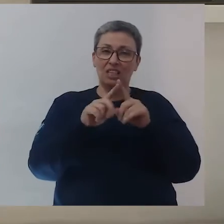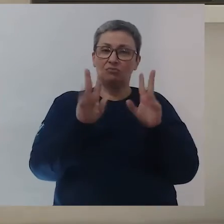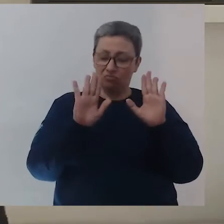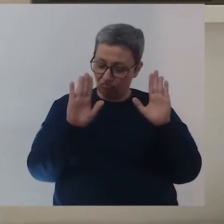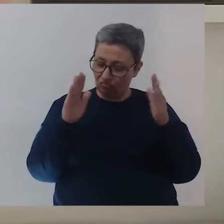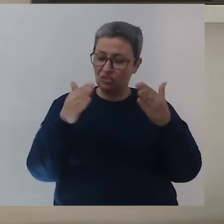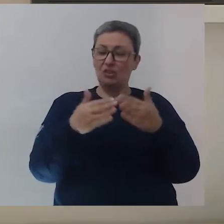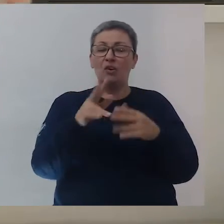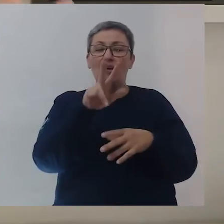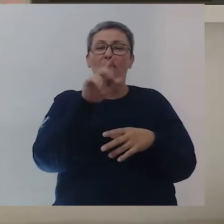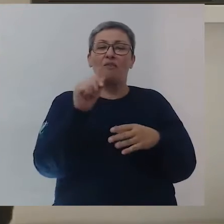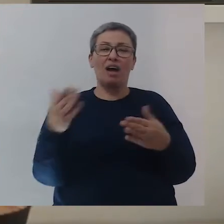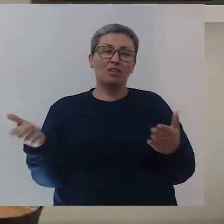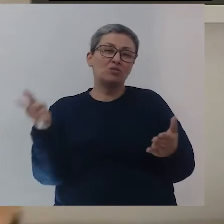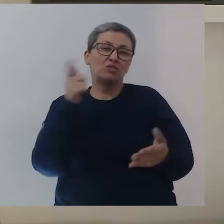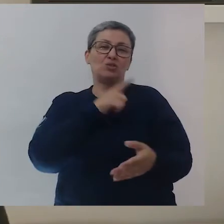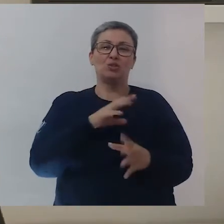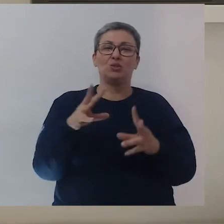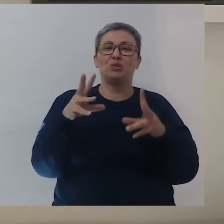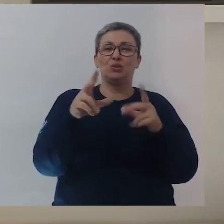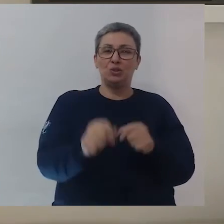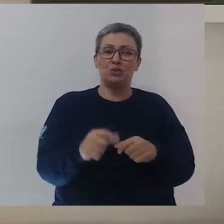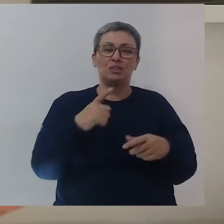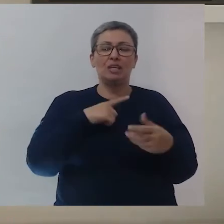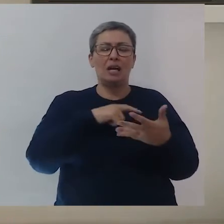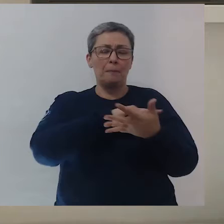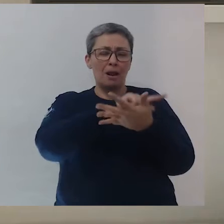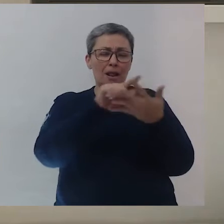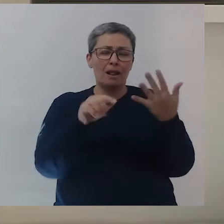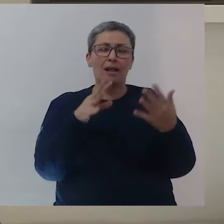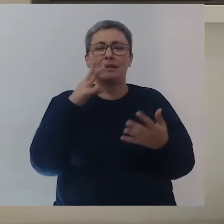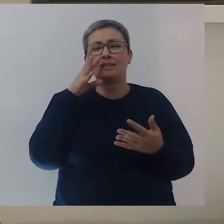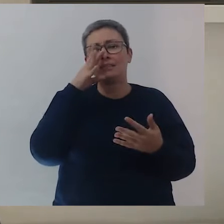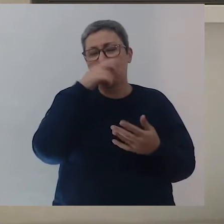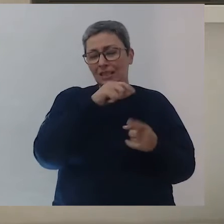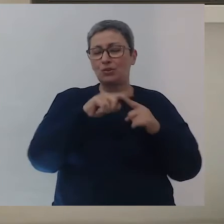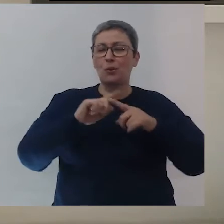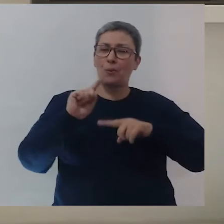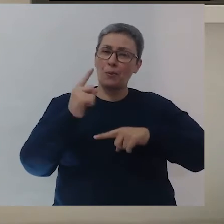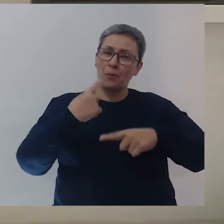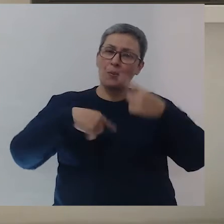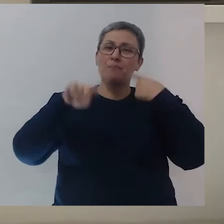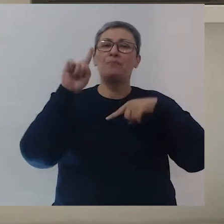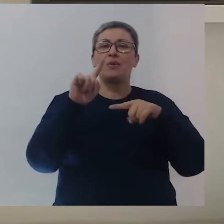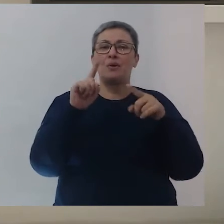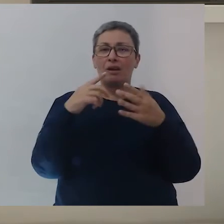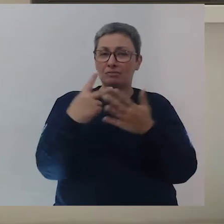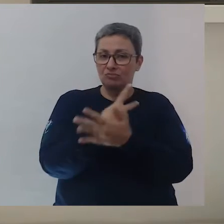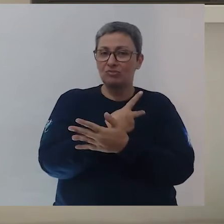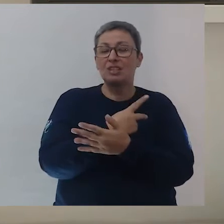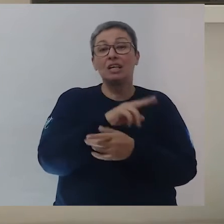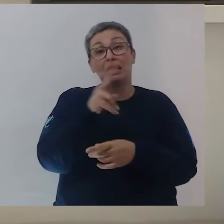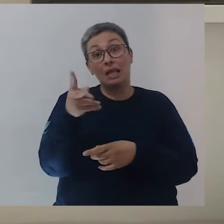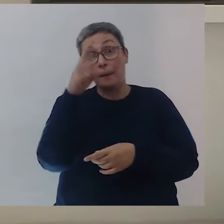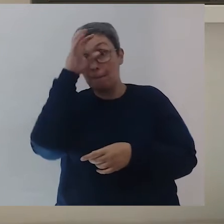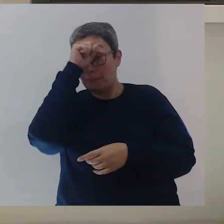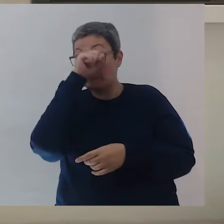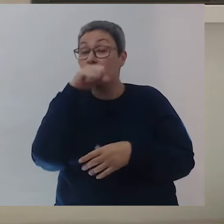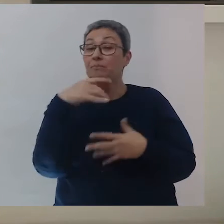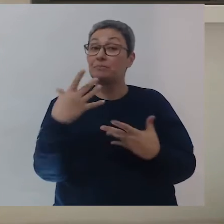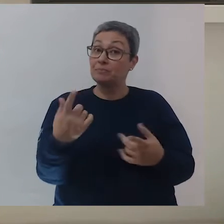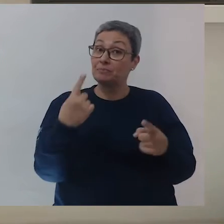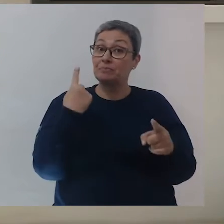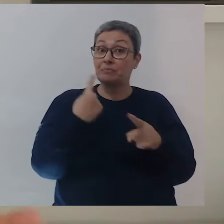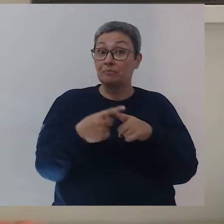foco e saber aonde a gente quer chegar. Ter muita persistência. E transformar os nossos erros em aprendizado,